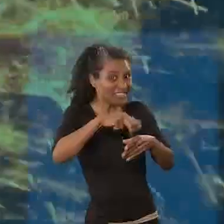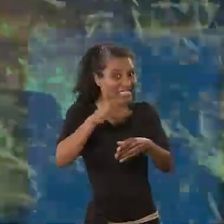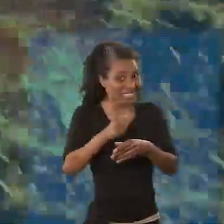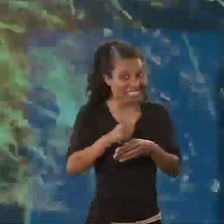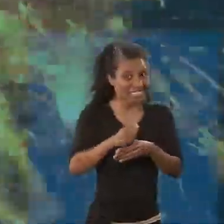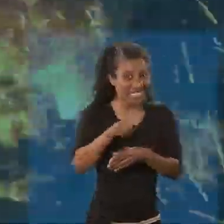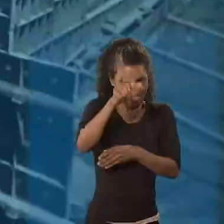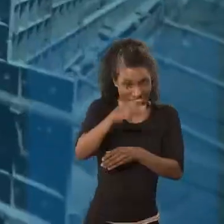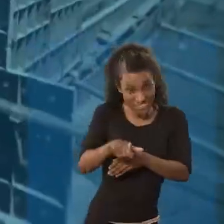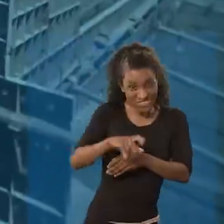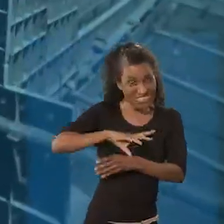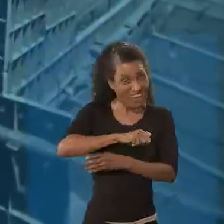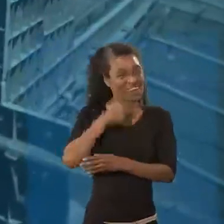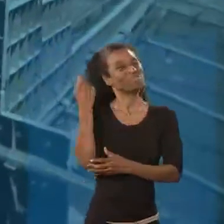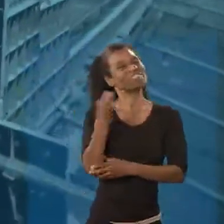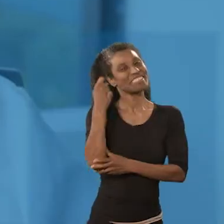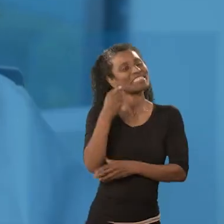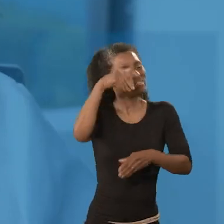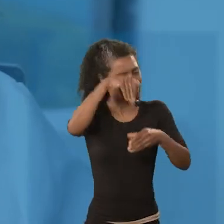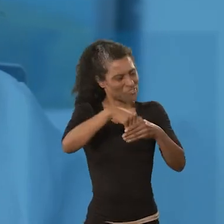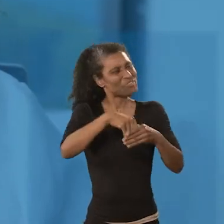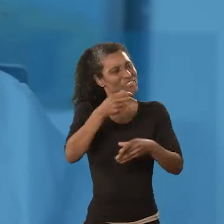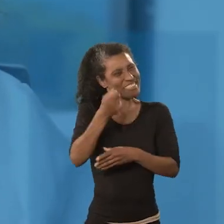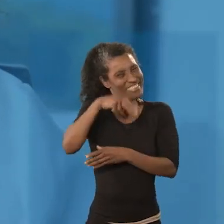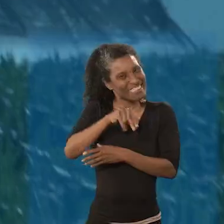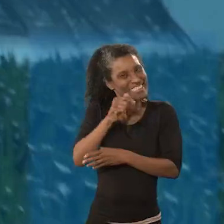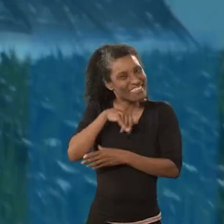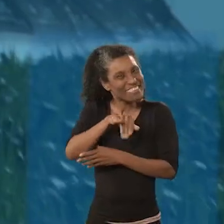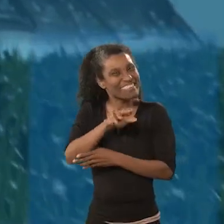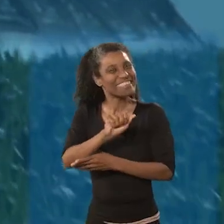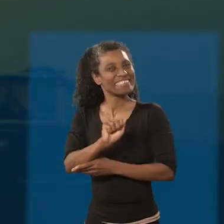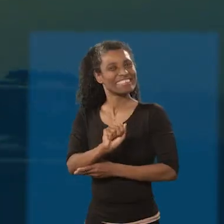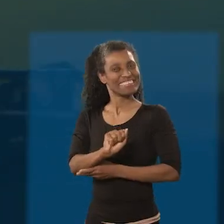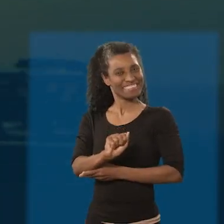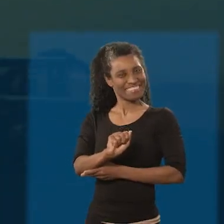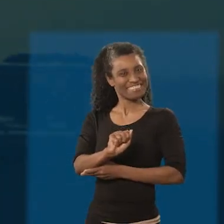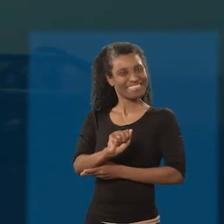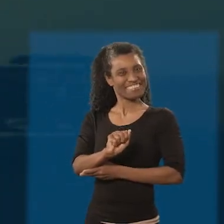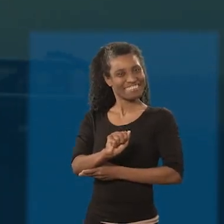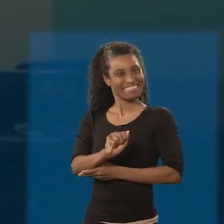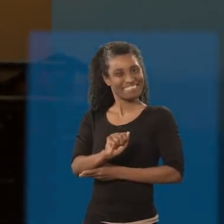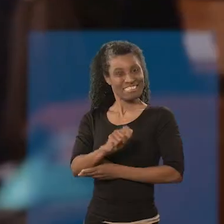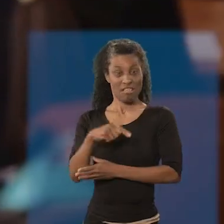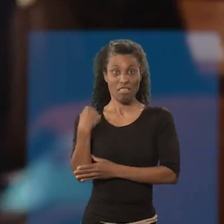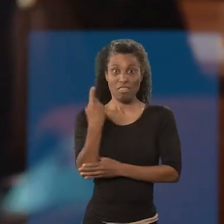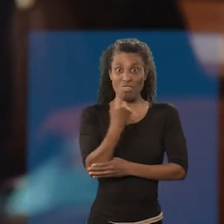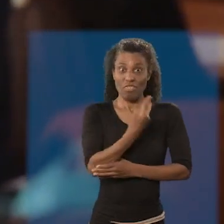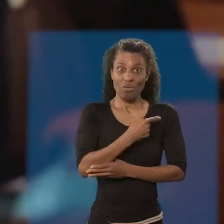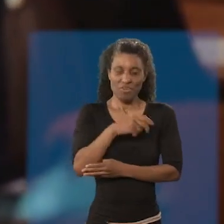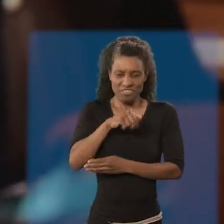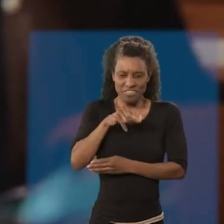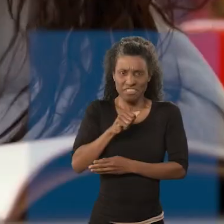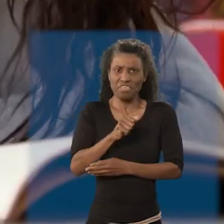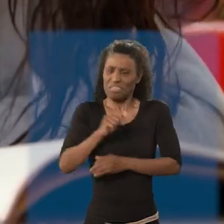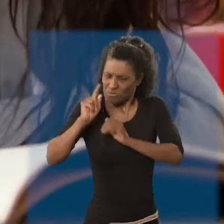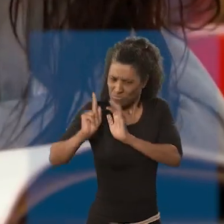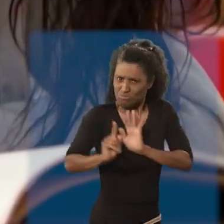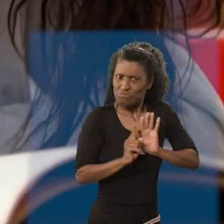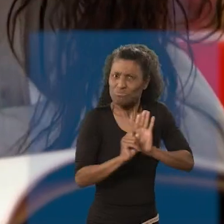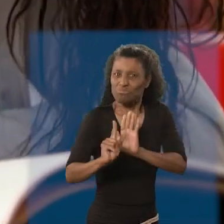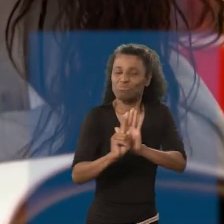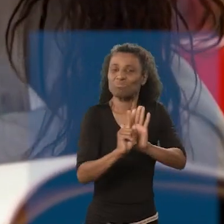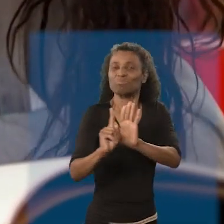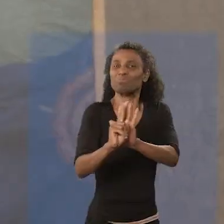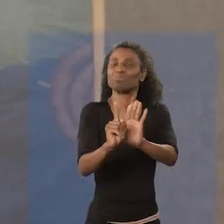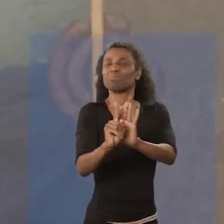Quem ama o Rio Grande, Ana? Quem ama a Pai de Ana Amélia? Nós e Ana, frente a frente,